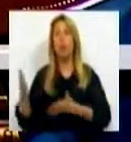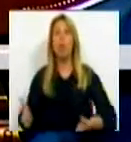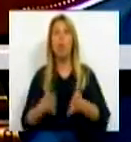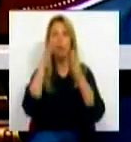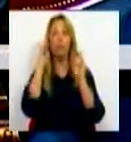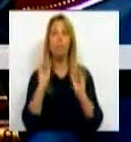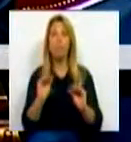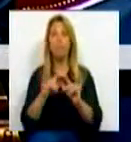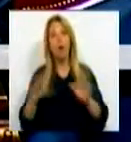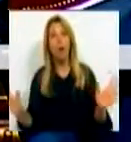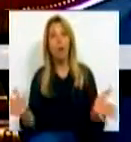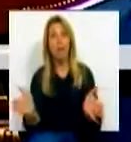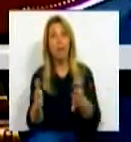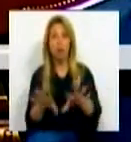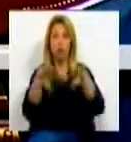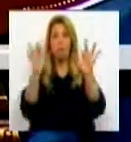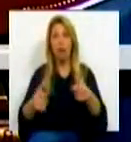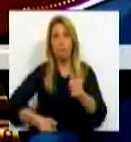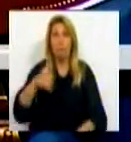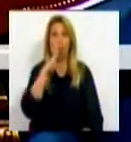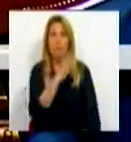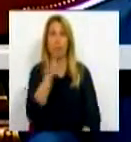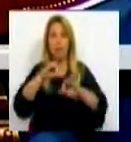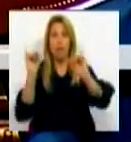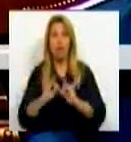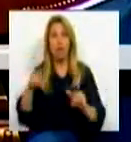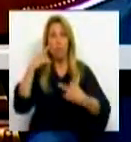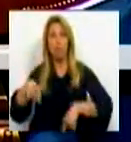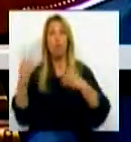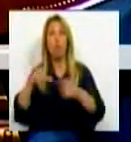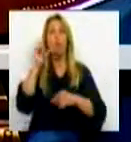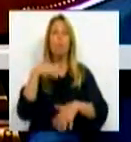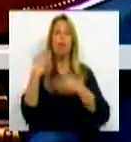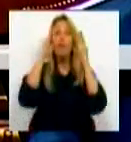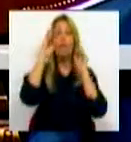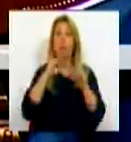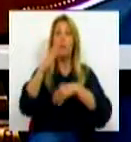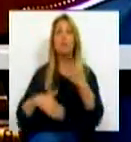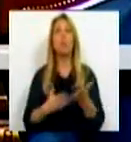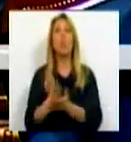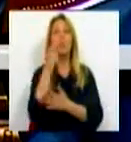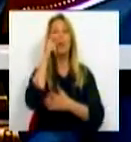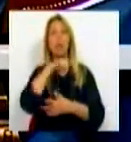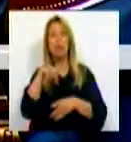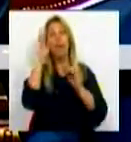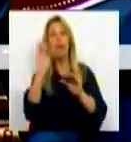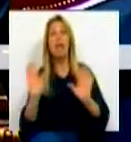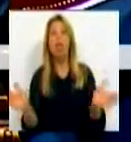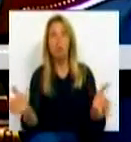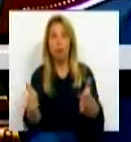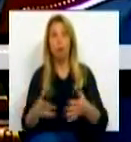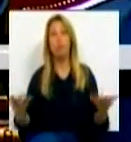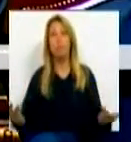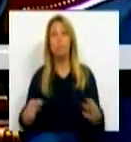creches, como dizem as melhores práticas internacionais, e a importante formação contínua de educadores. Em termos de implementação, porque o Sr.